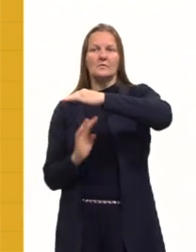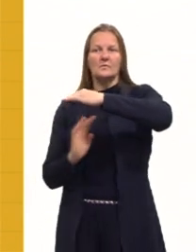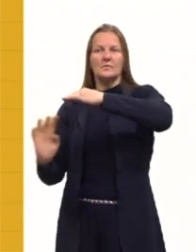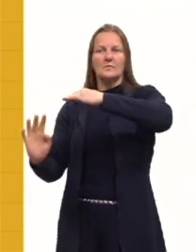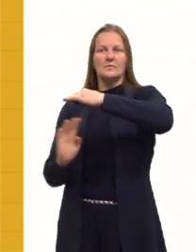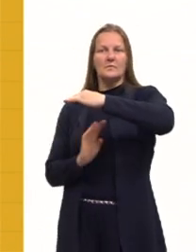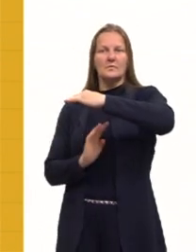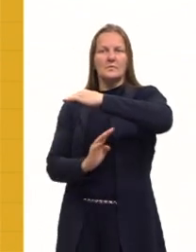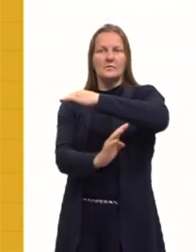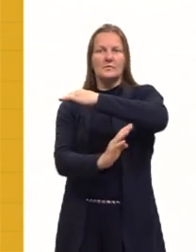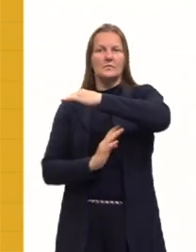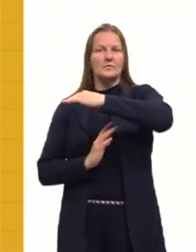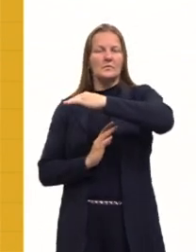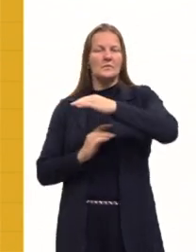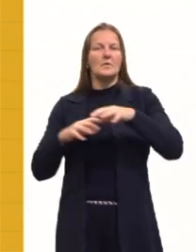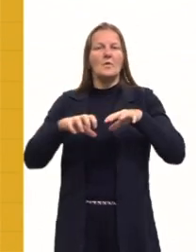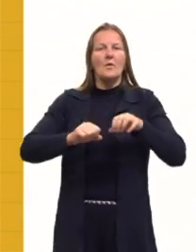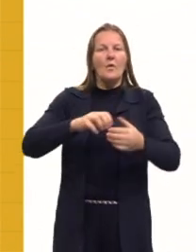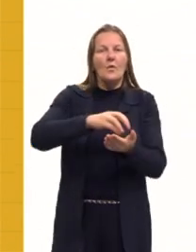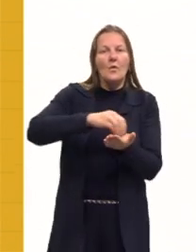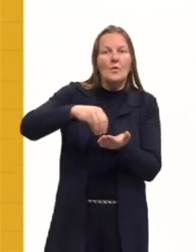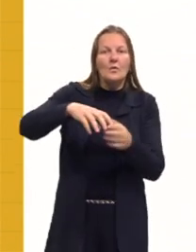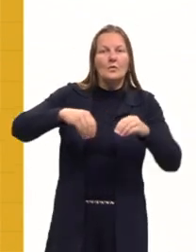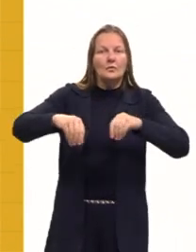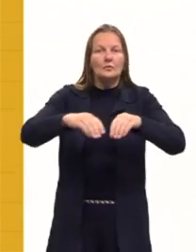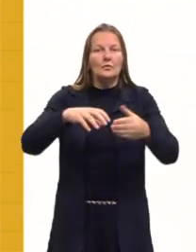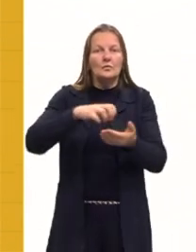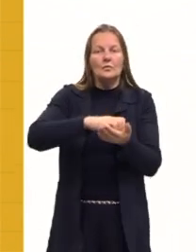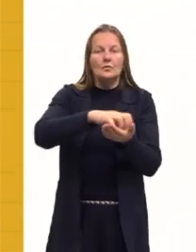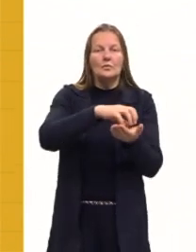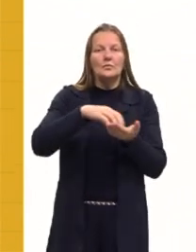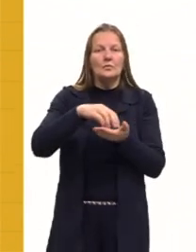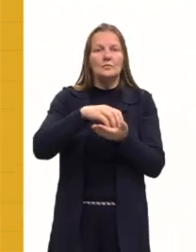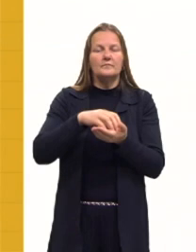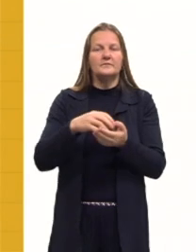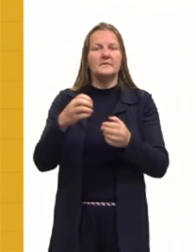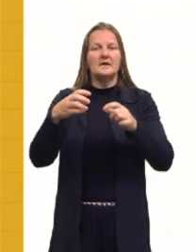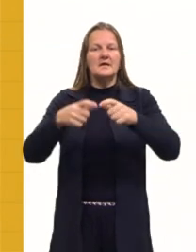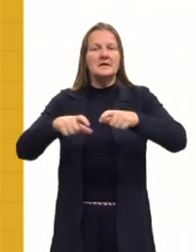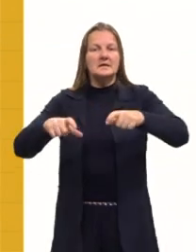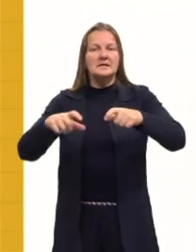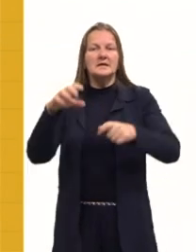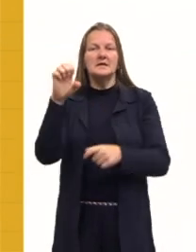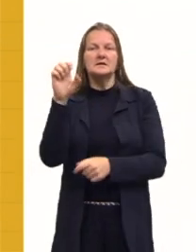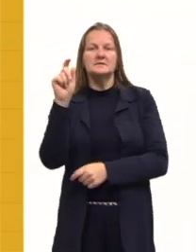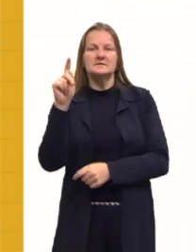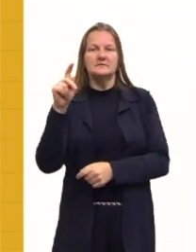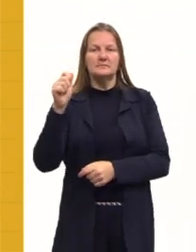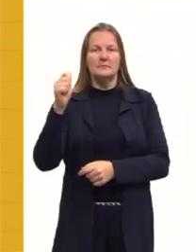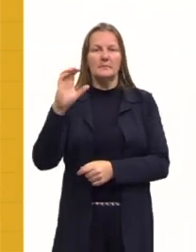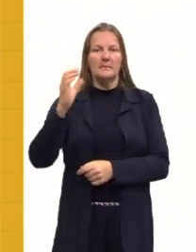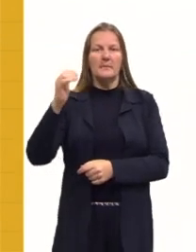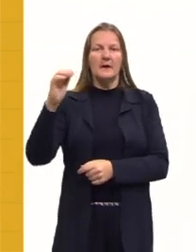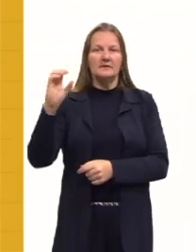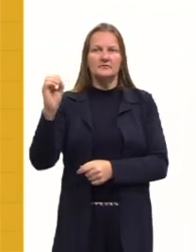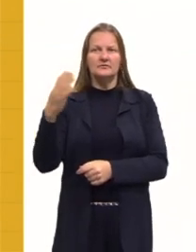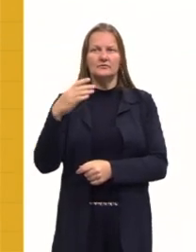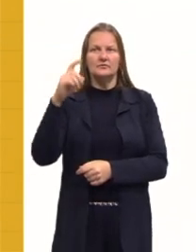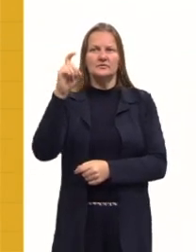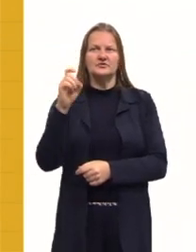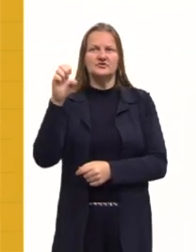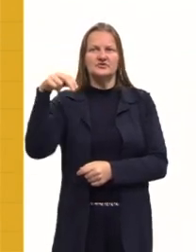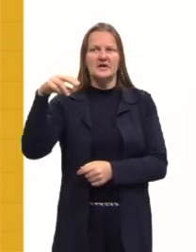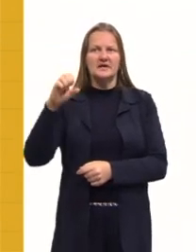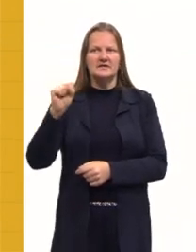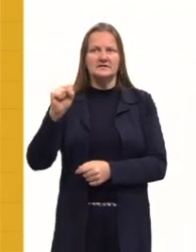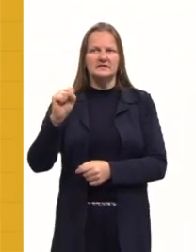ocupar uns espaços, né? Através de uma coisa chamada espaço-shames, tá? Agora, exato. Esse espaço-shames